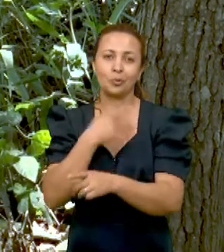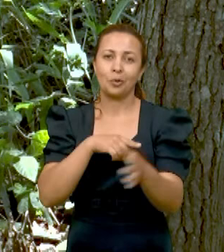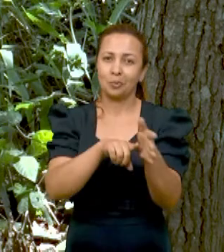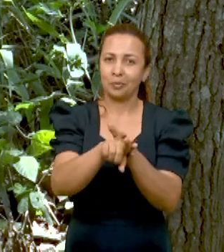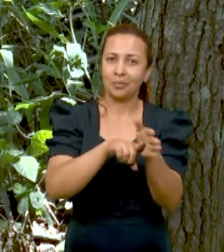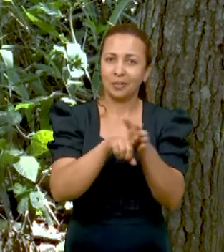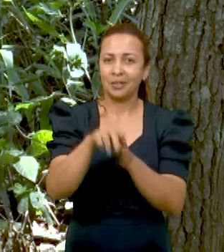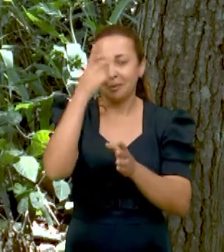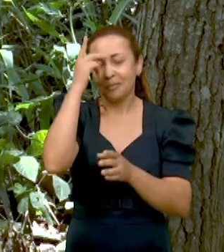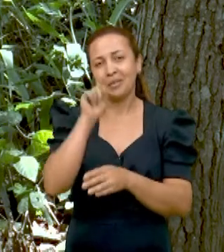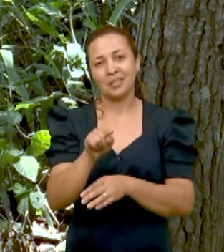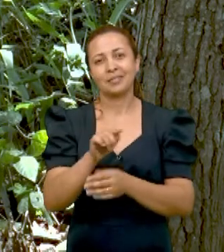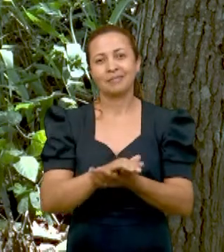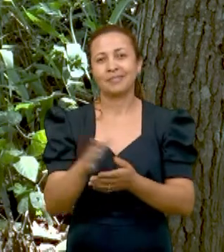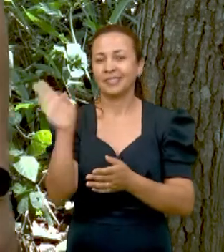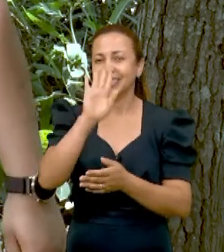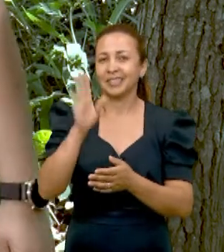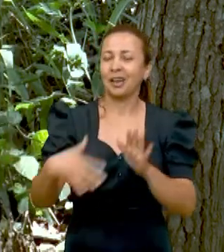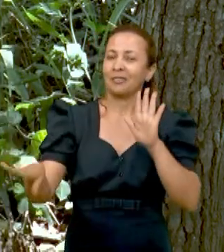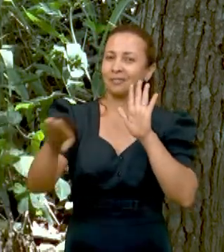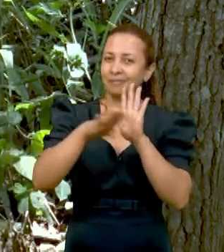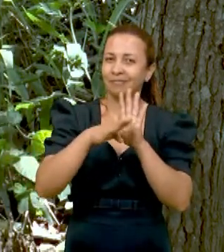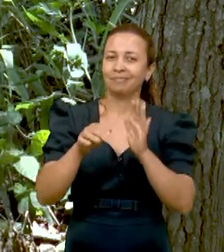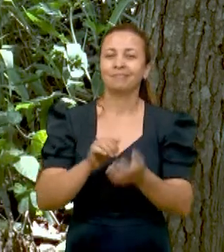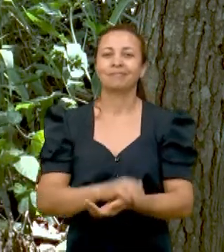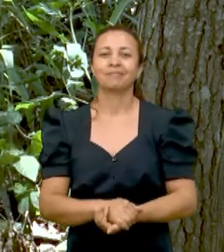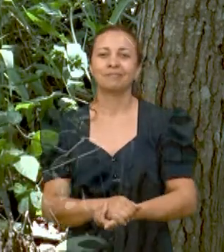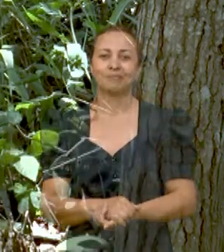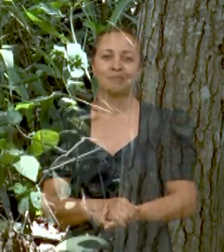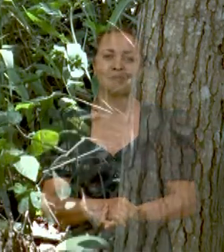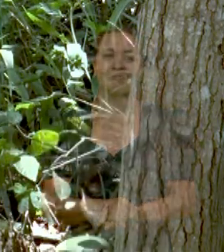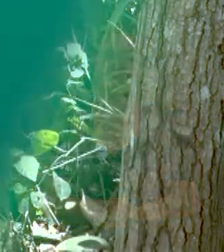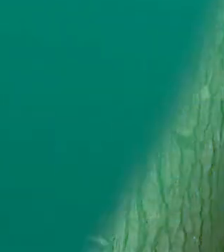nossos pesquisadores para você. Tchau, tchau e até lá!